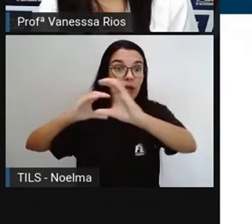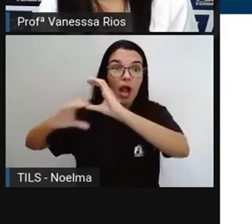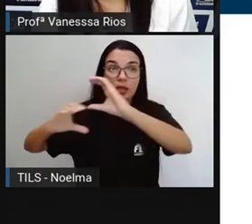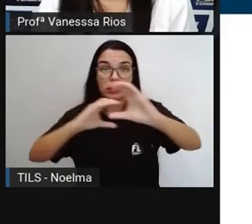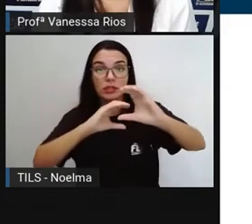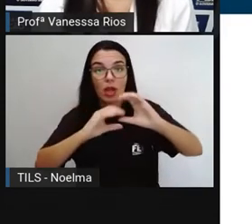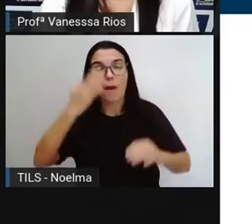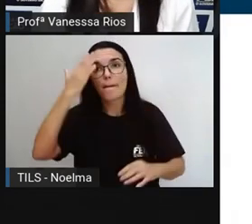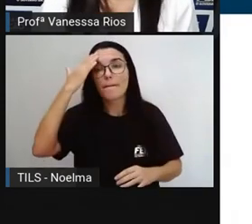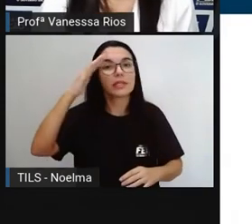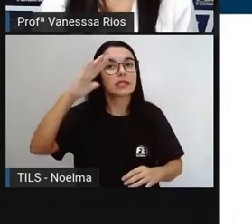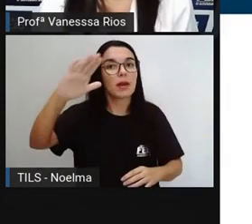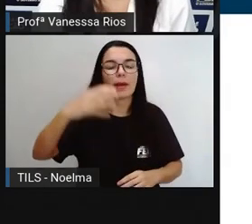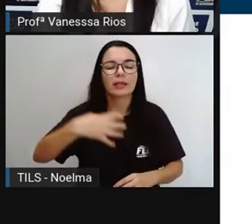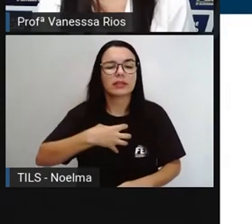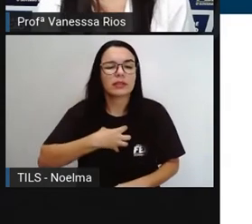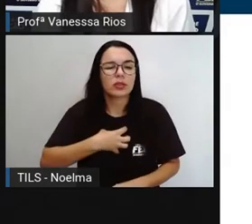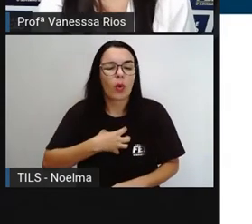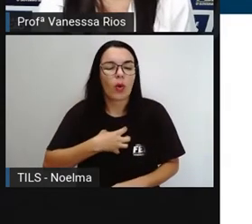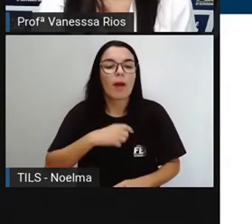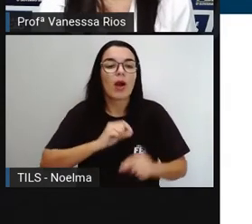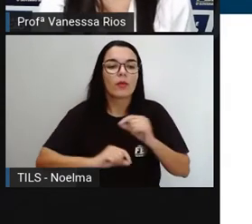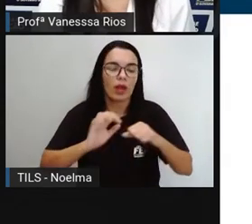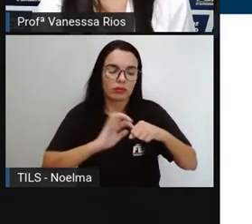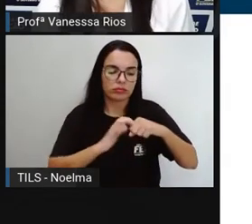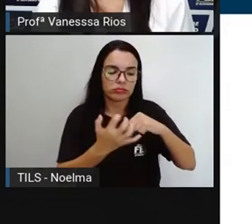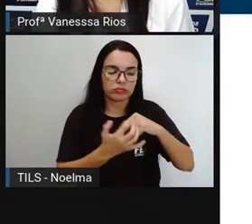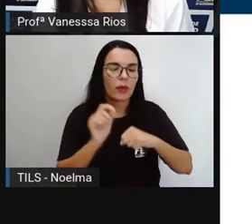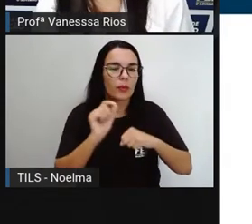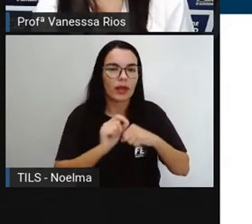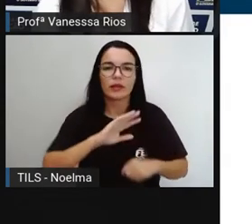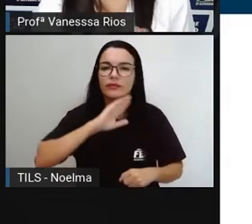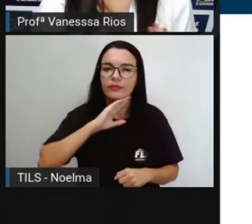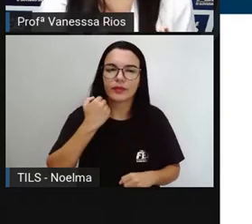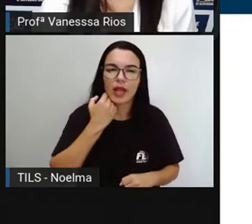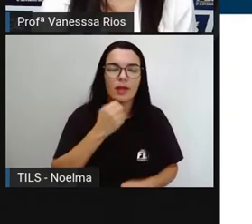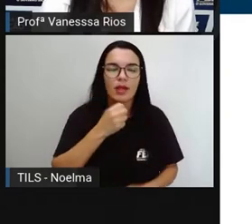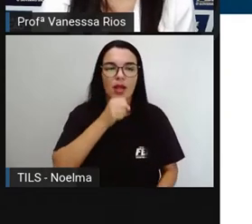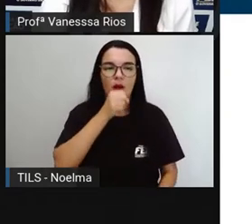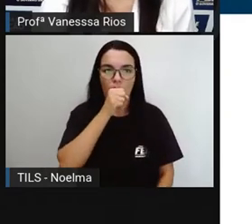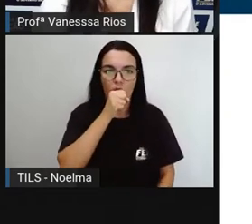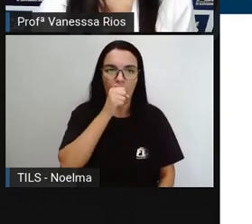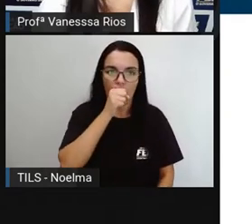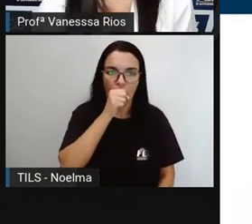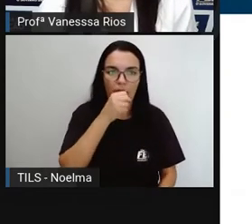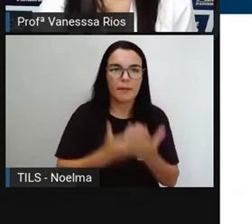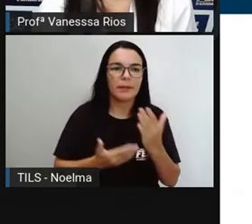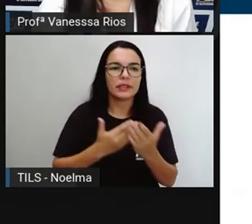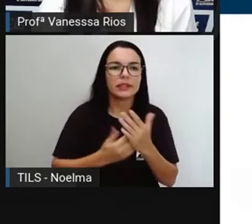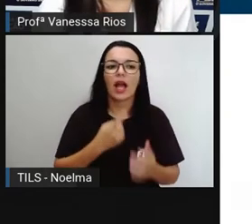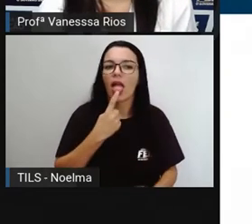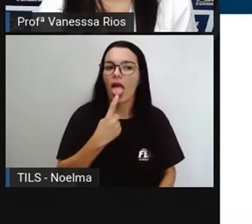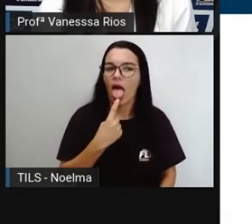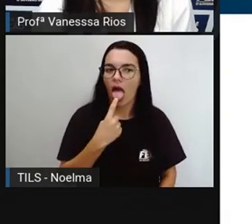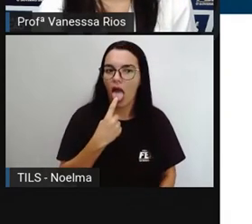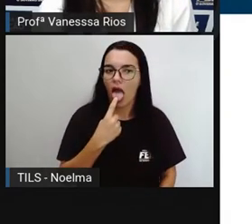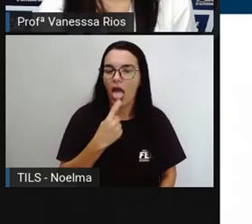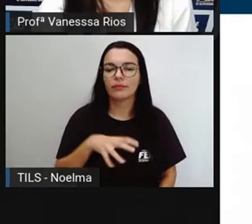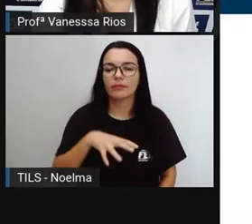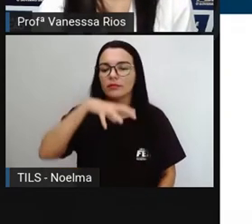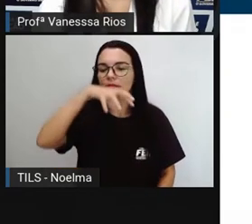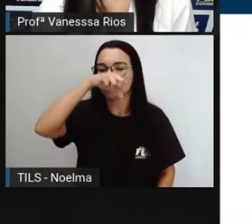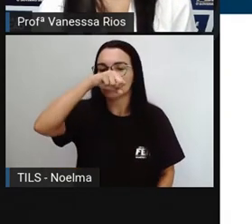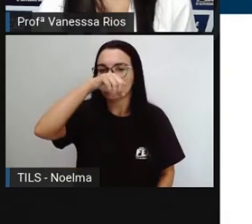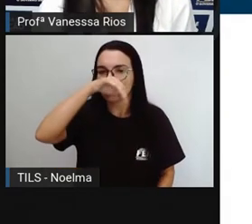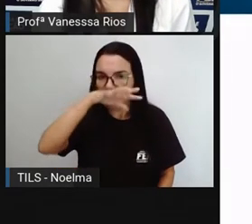sintomas da COVID-19 é febre, tosse seca a perda de paladar respiração curta e com